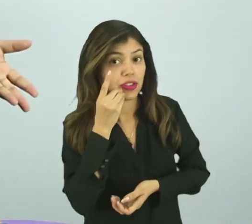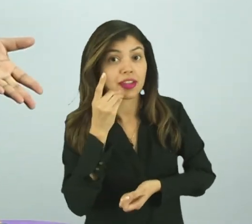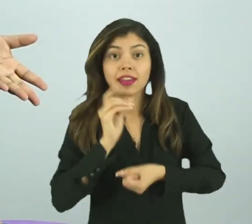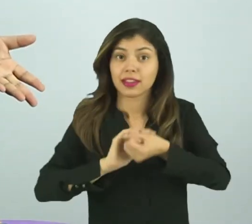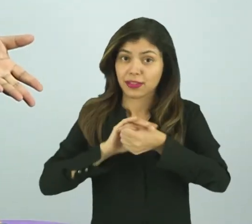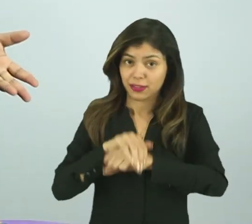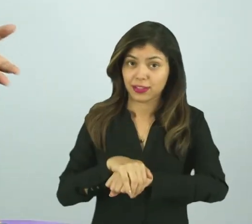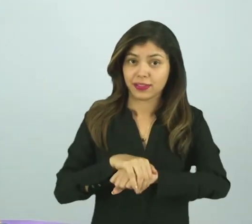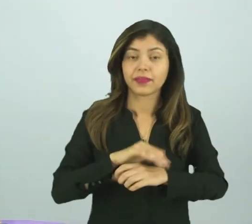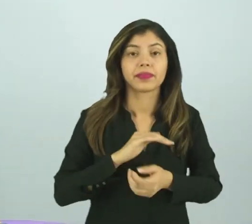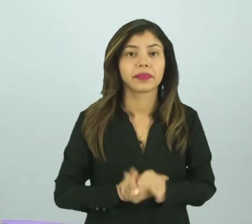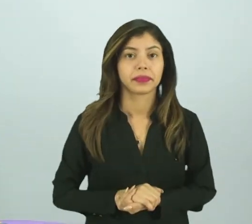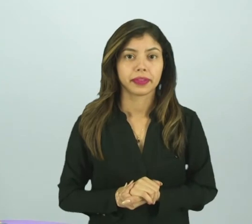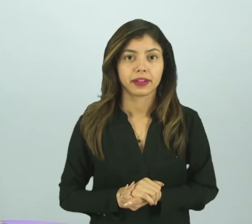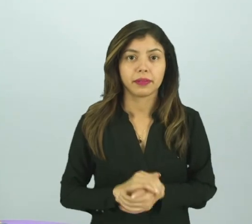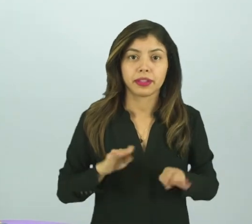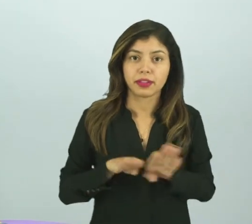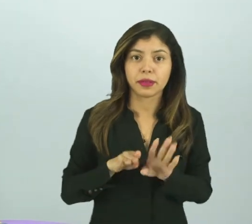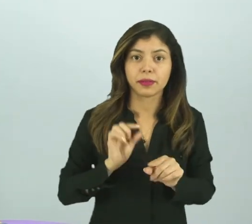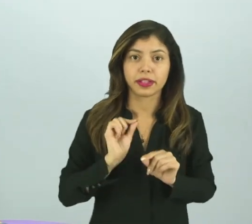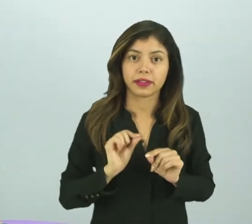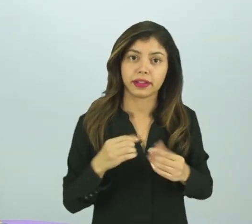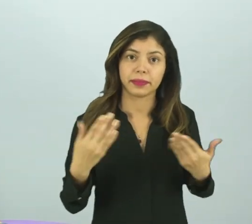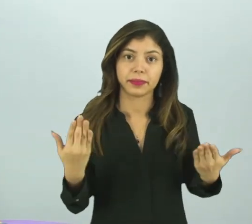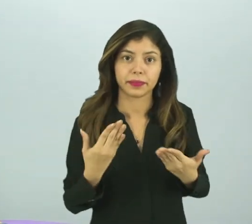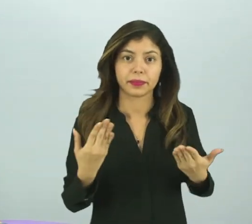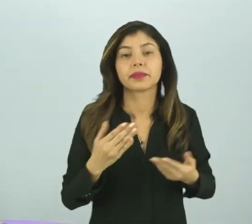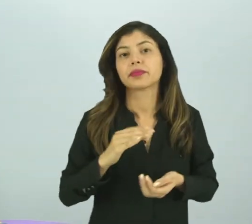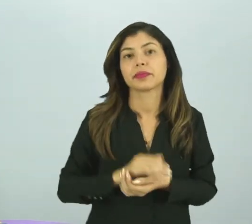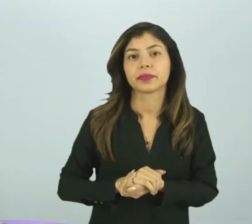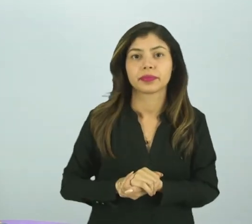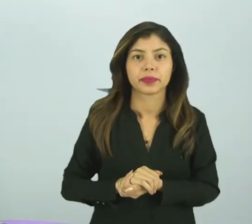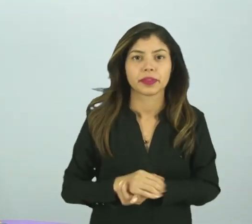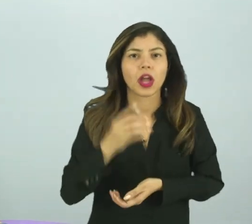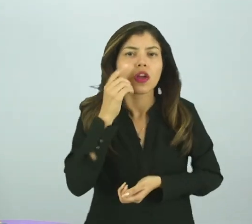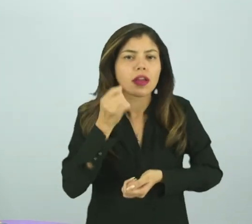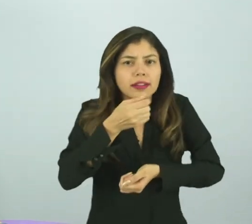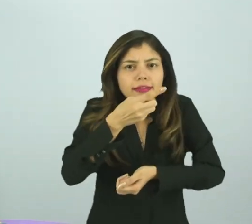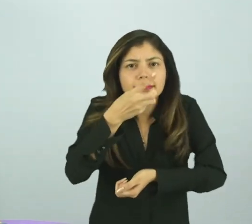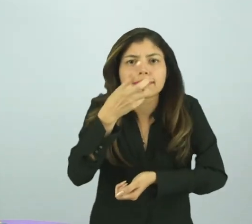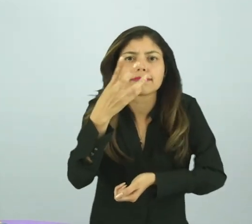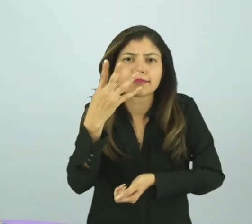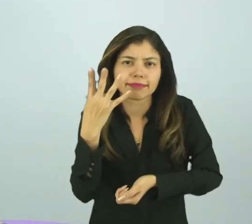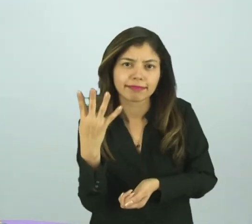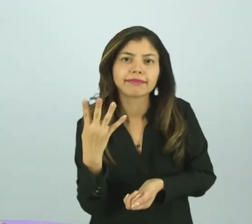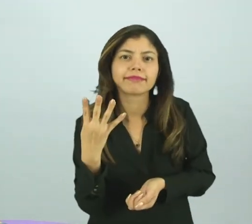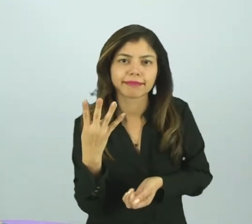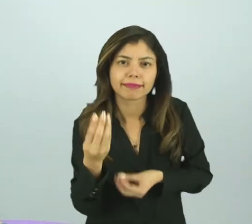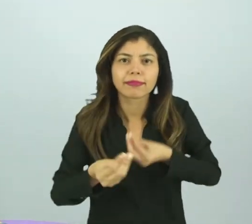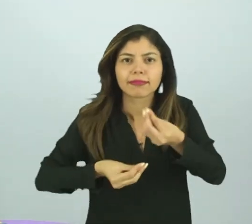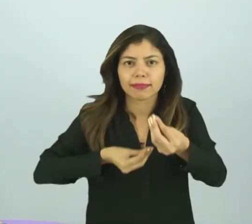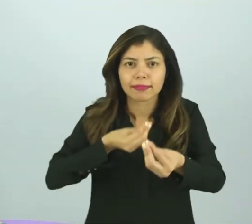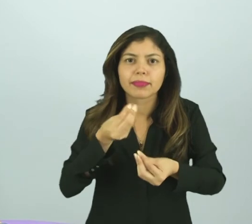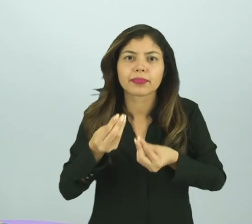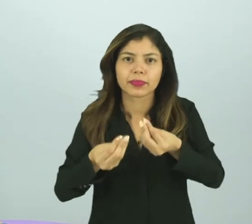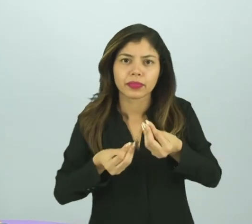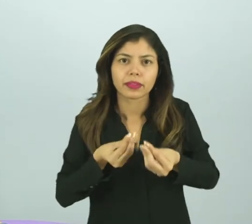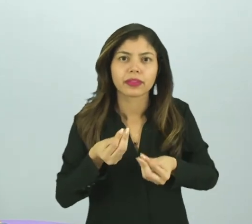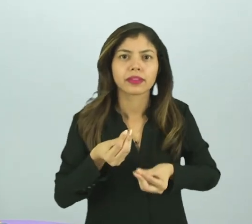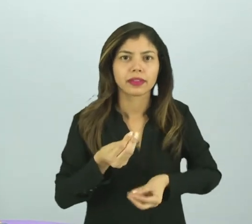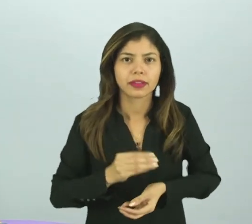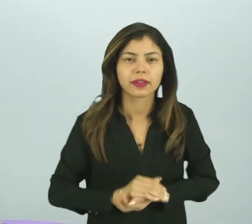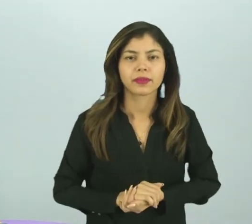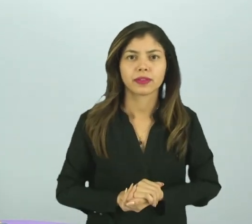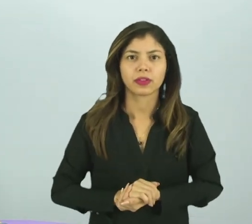as noites? Eu adorei! Ela conta direitinho como tudo acontece durante